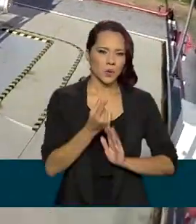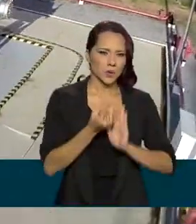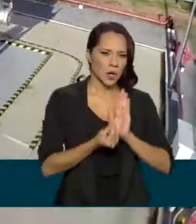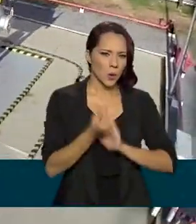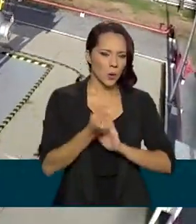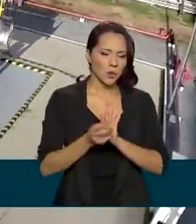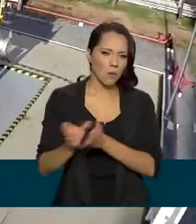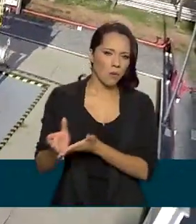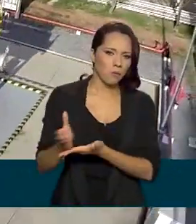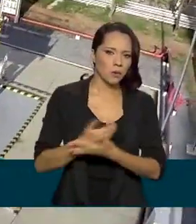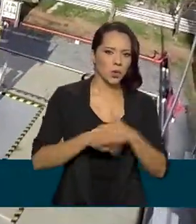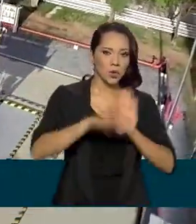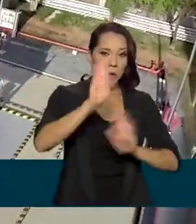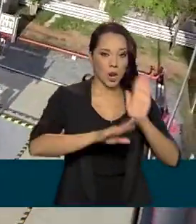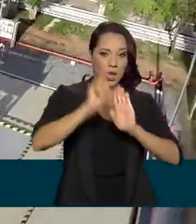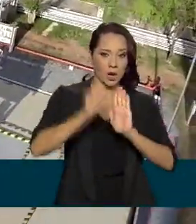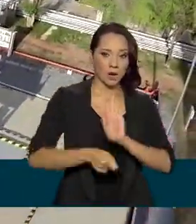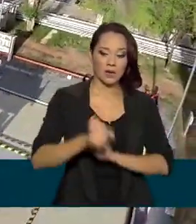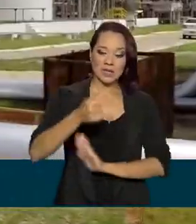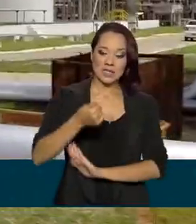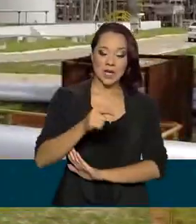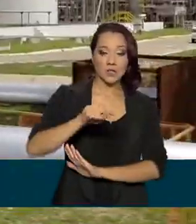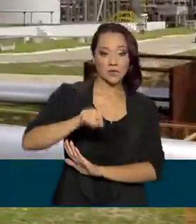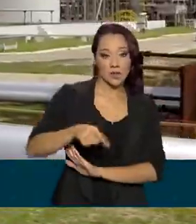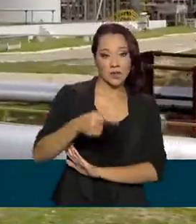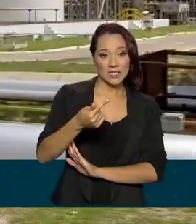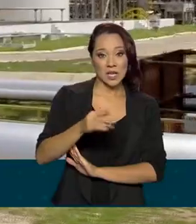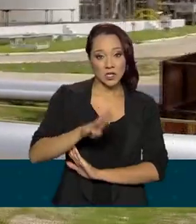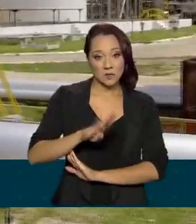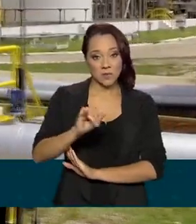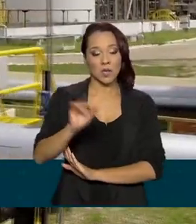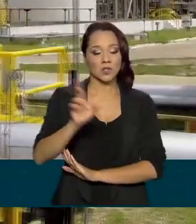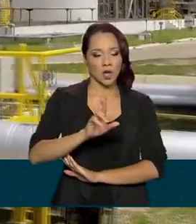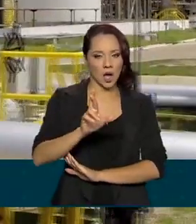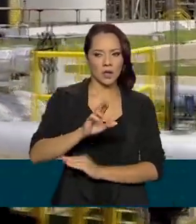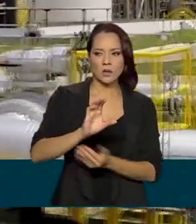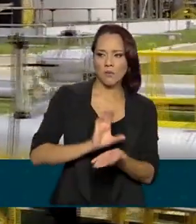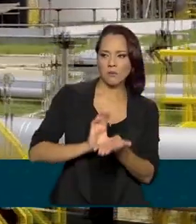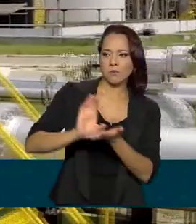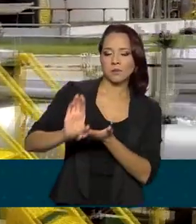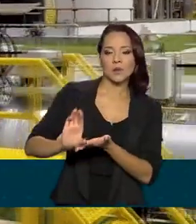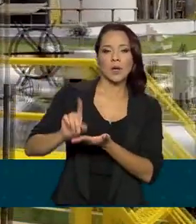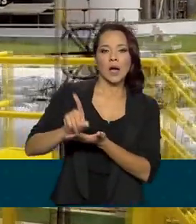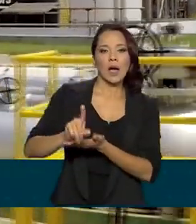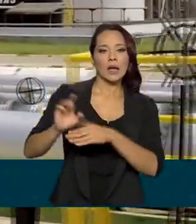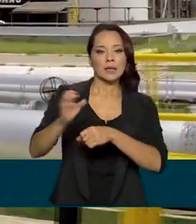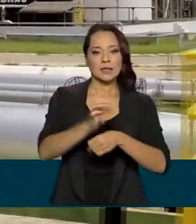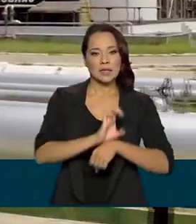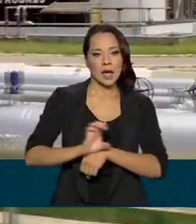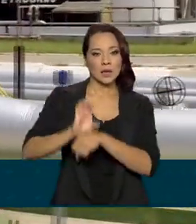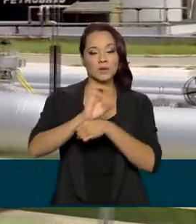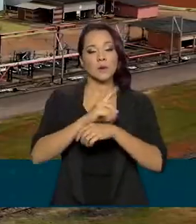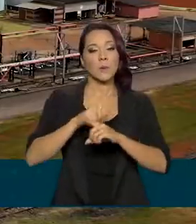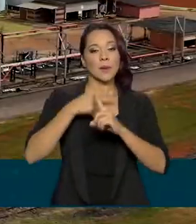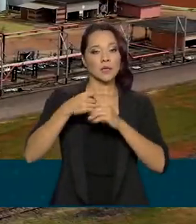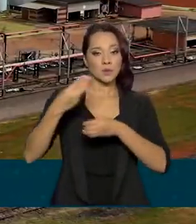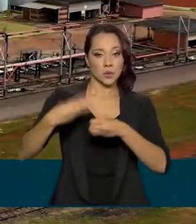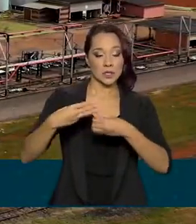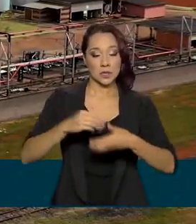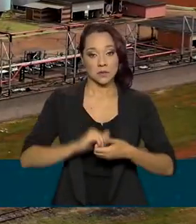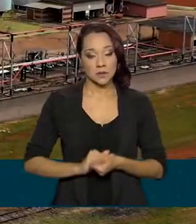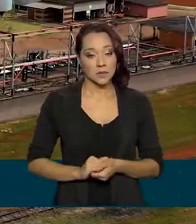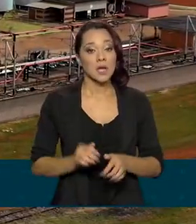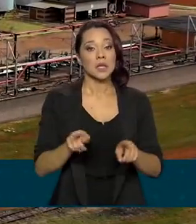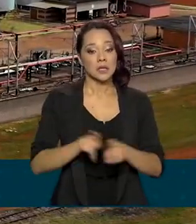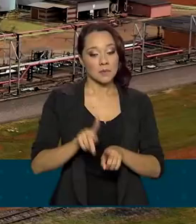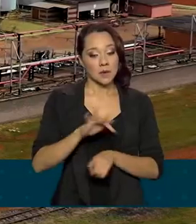arrecadados no leilão, 7,7 bilhões de reais serão destinados a estados e municípios. Além